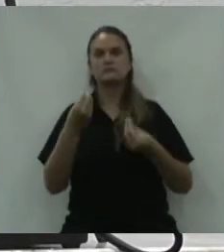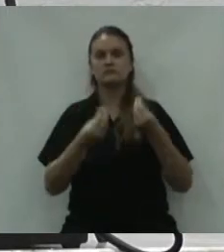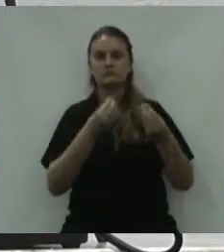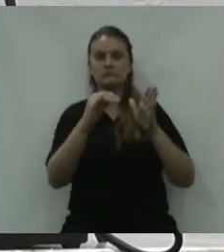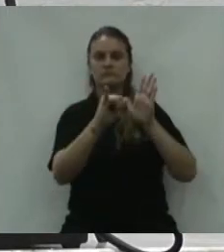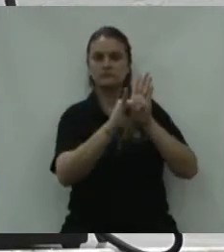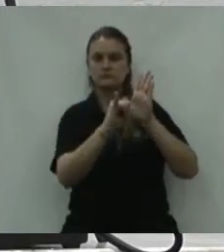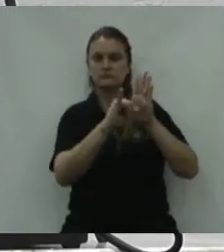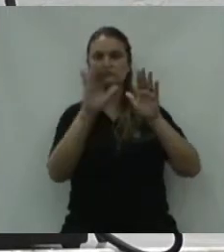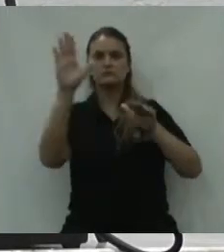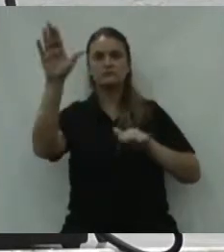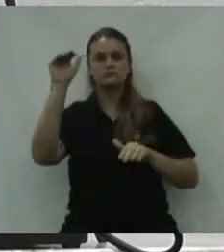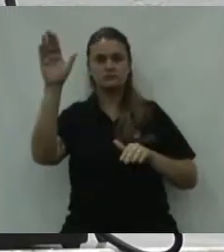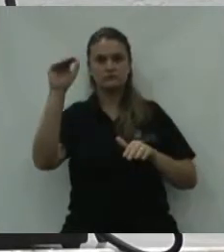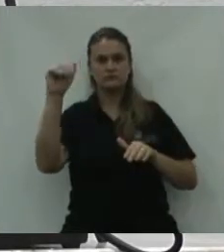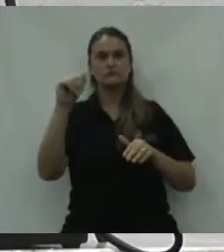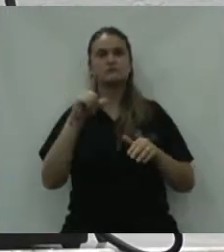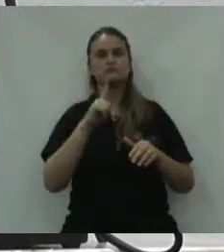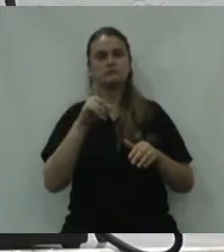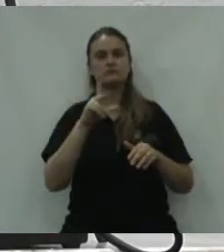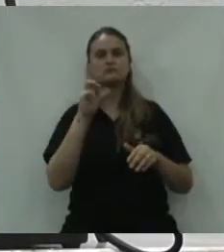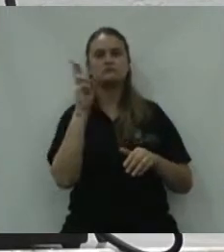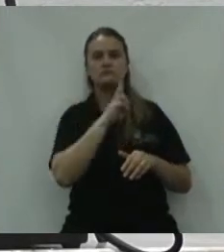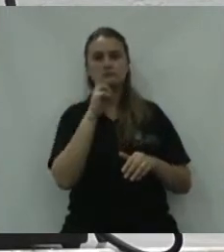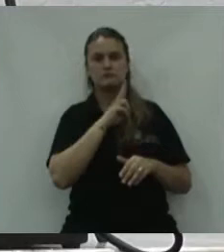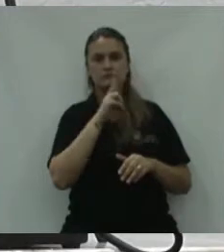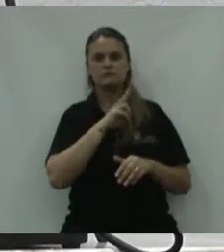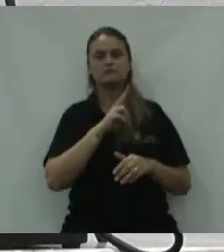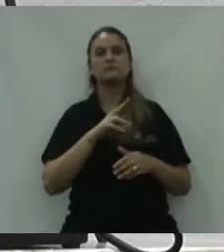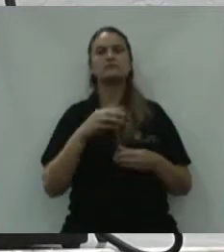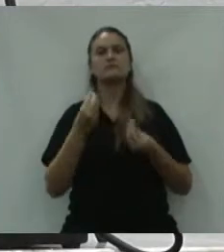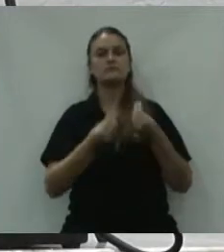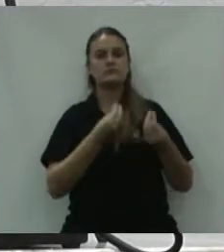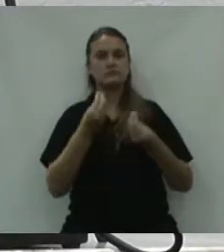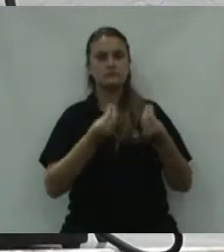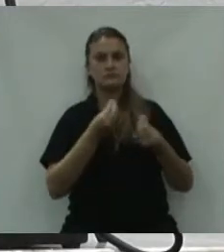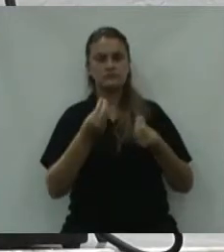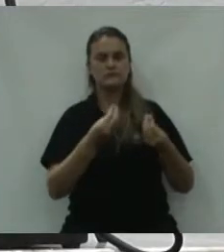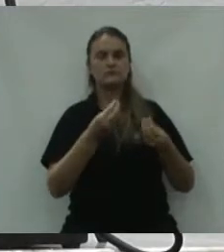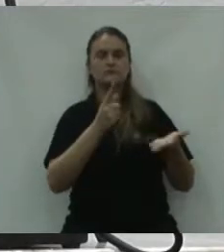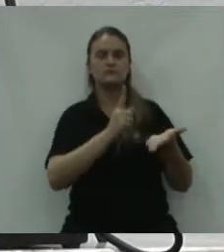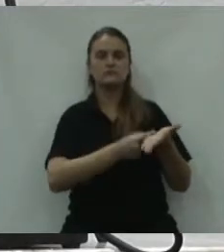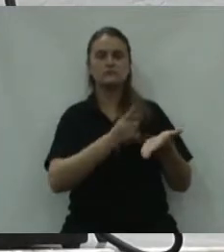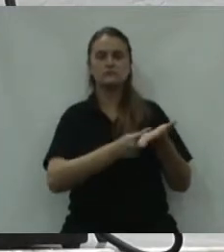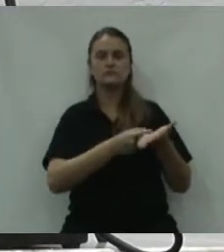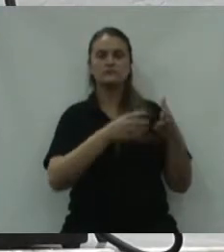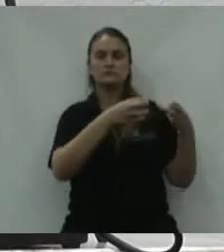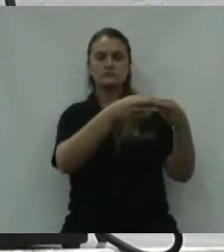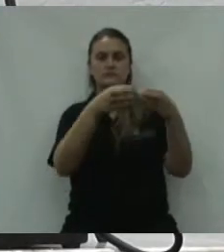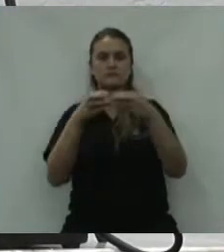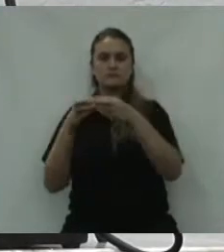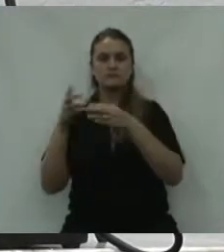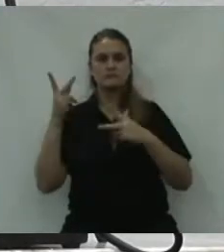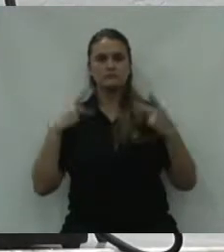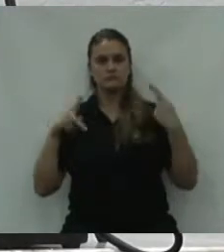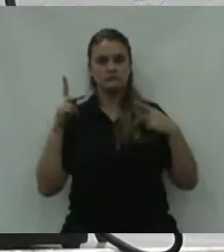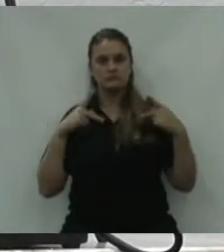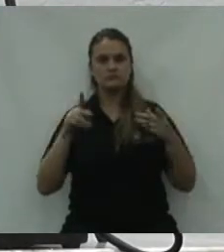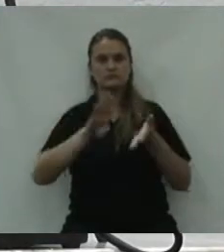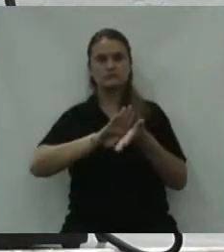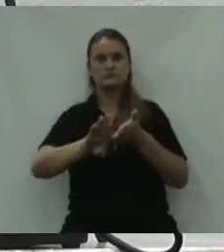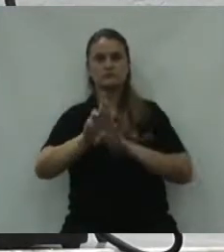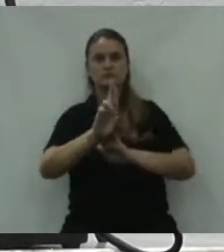conforme edital de convocação, em regime de urgência, conforme acordo de lideranças